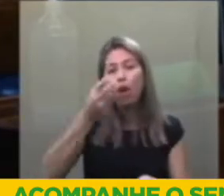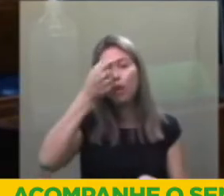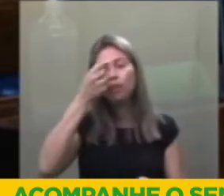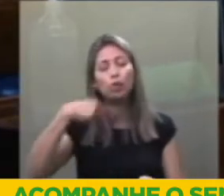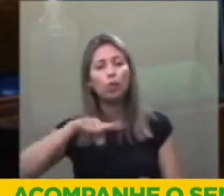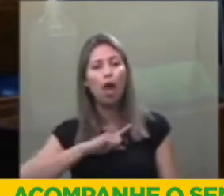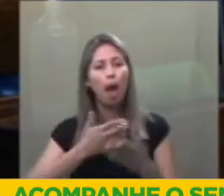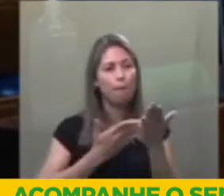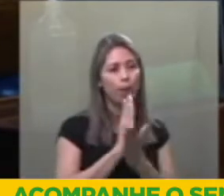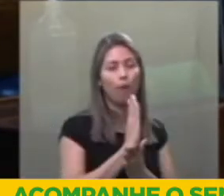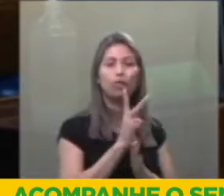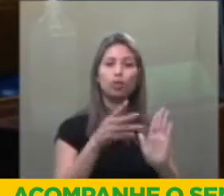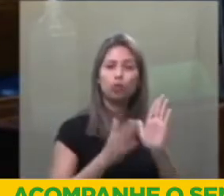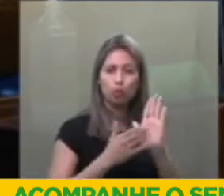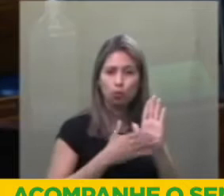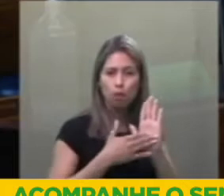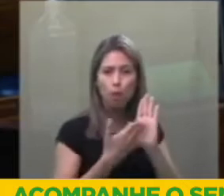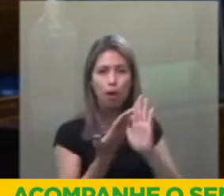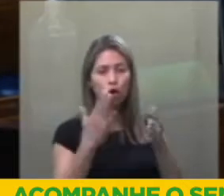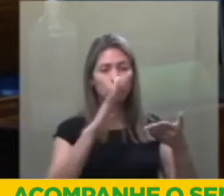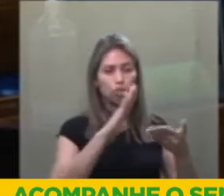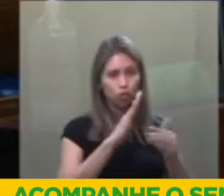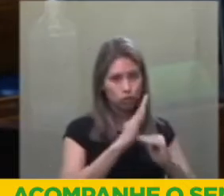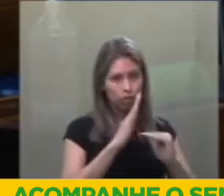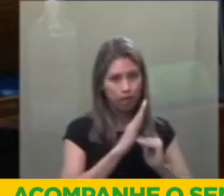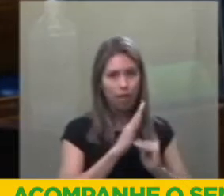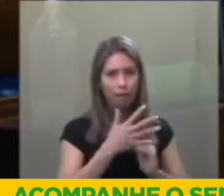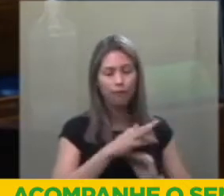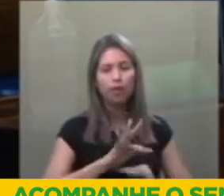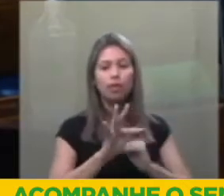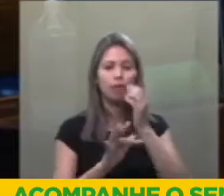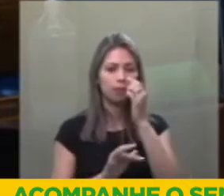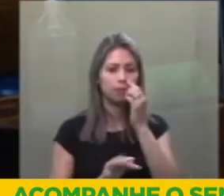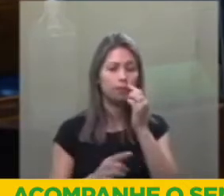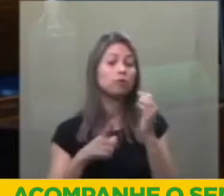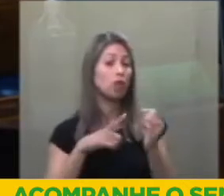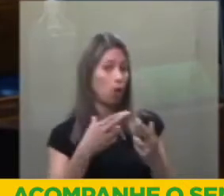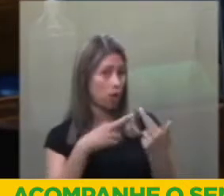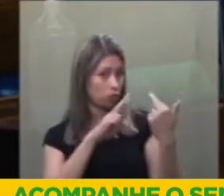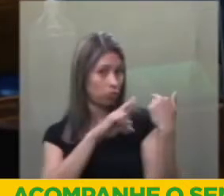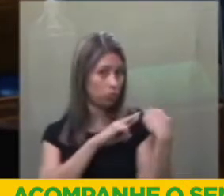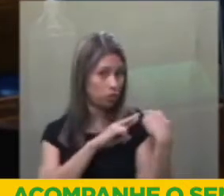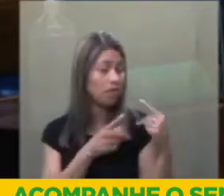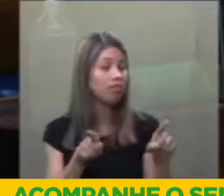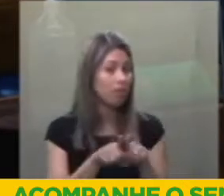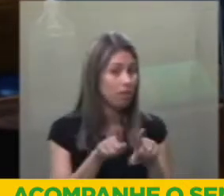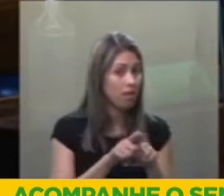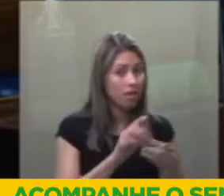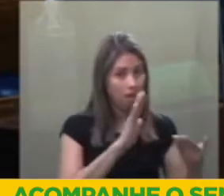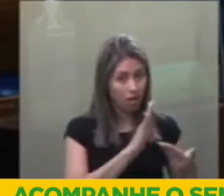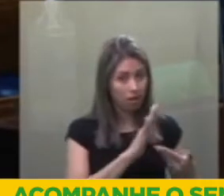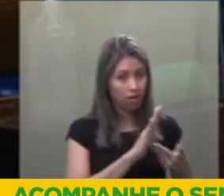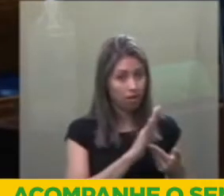propostas no Senado Federal, com a responsabilidade da Câmara dos Deputados